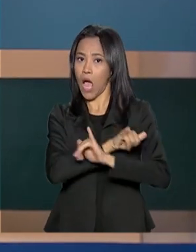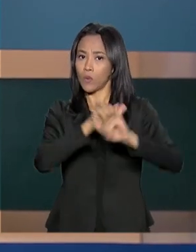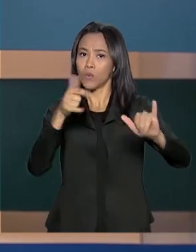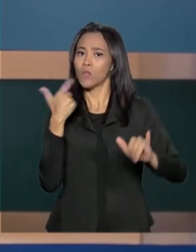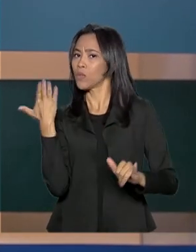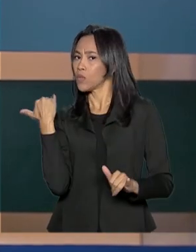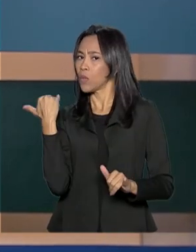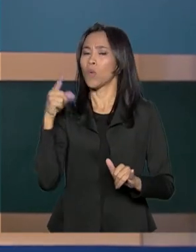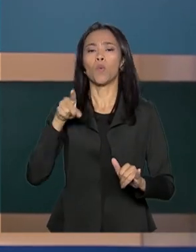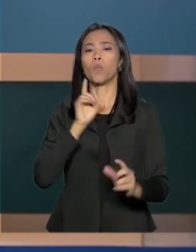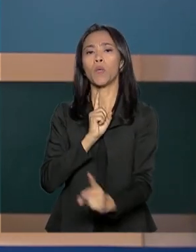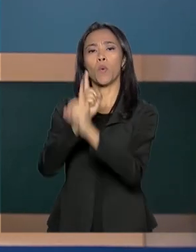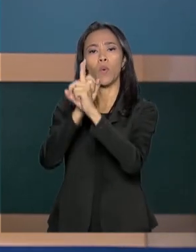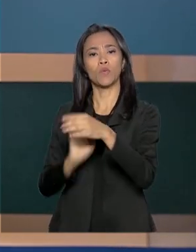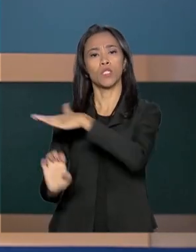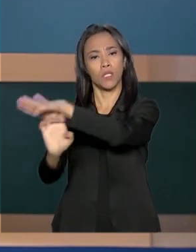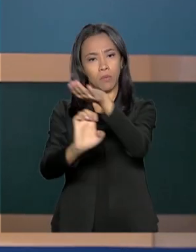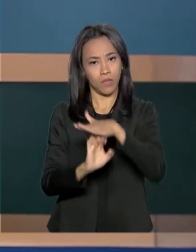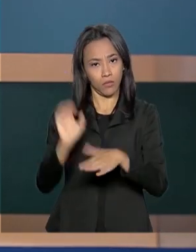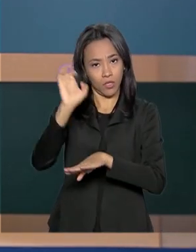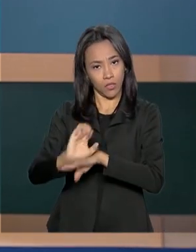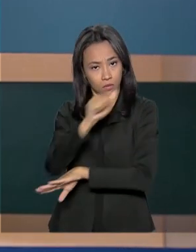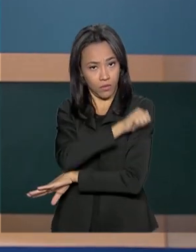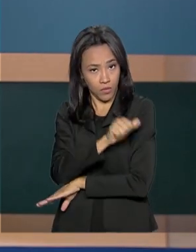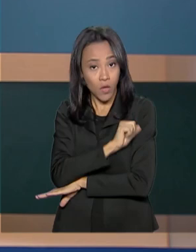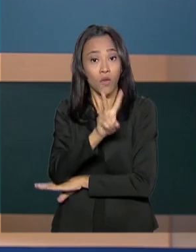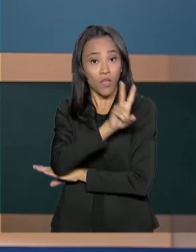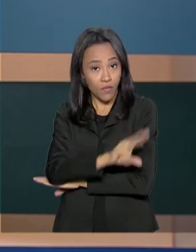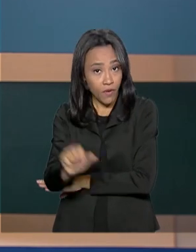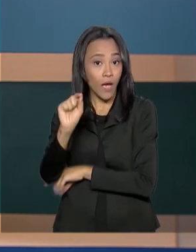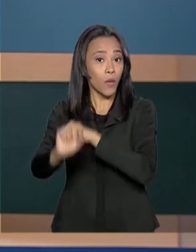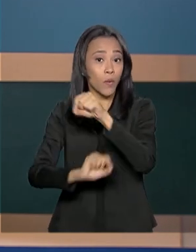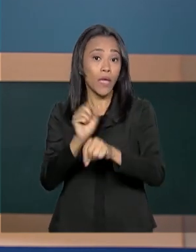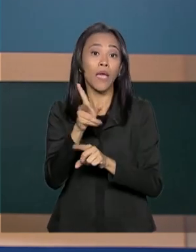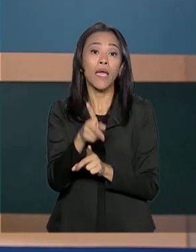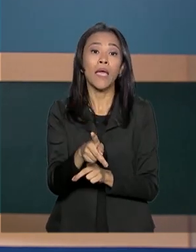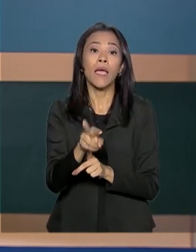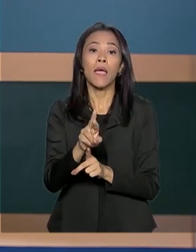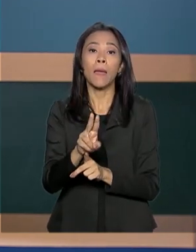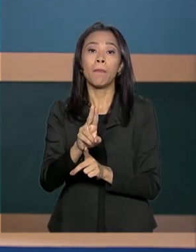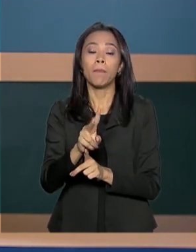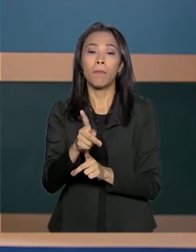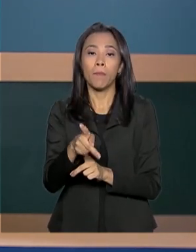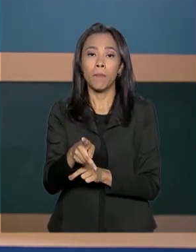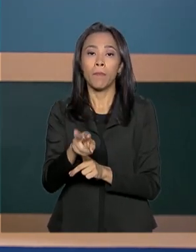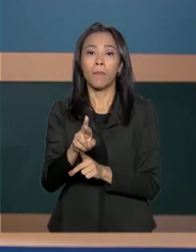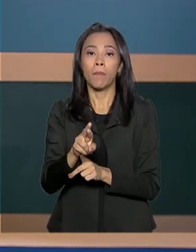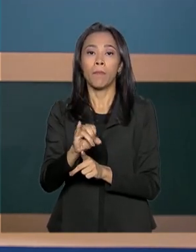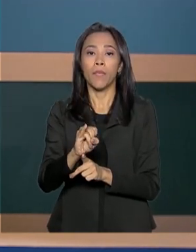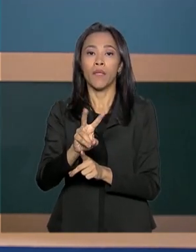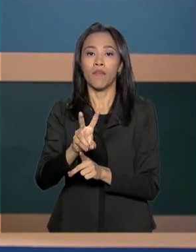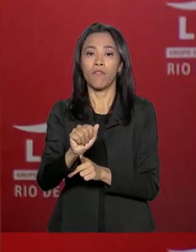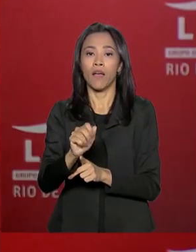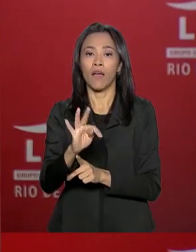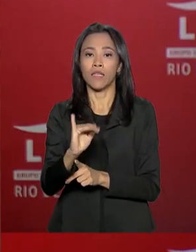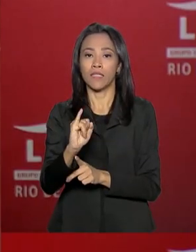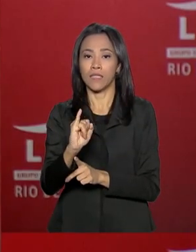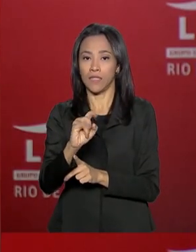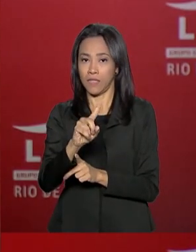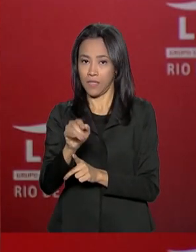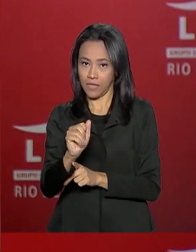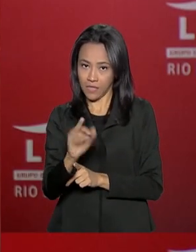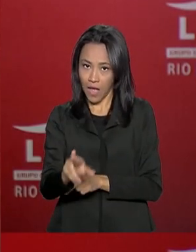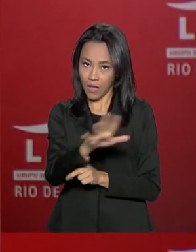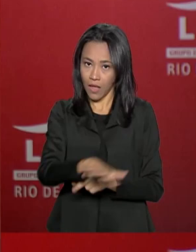no Rio de Janeiro que o governo vai promover novas rodadas de privatização no setor de transportes. O